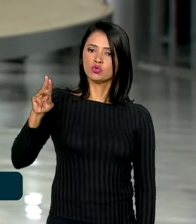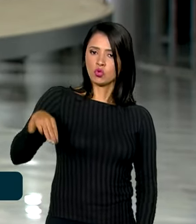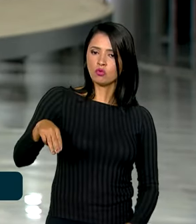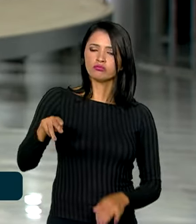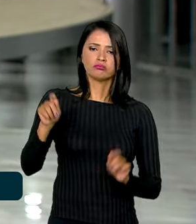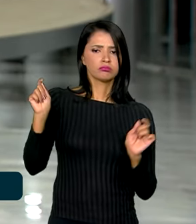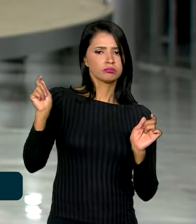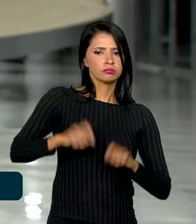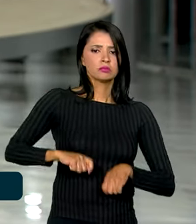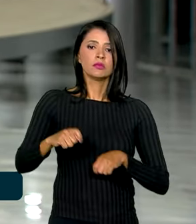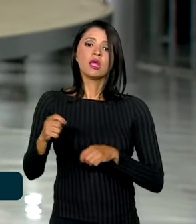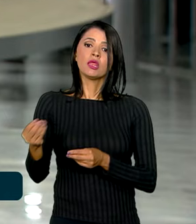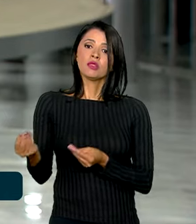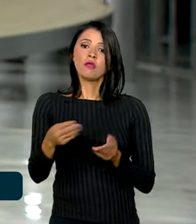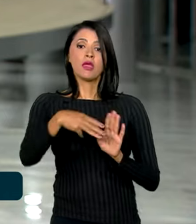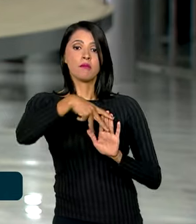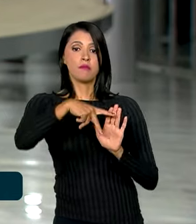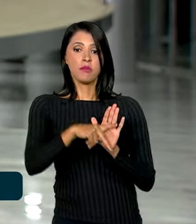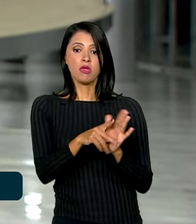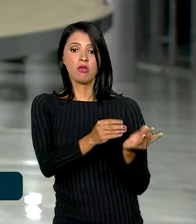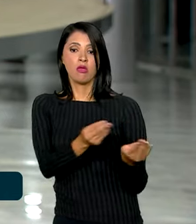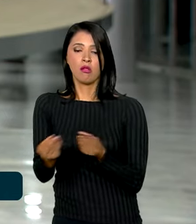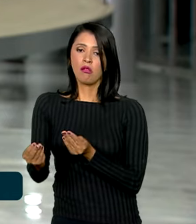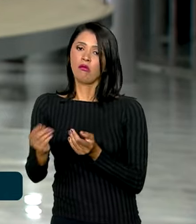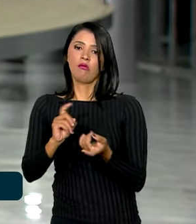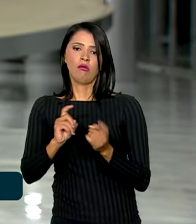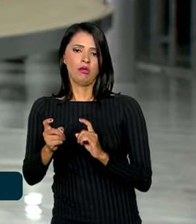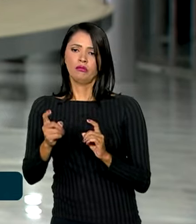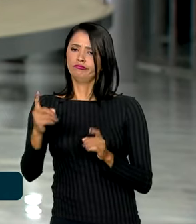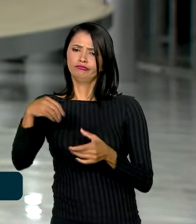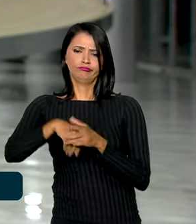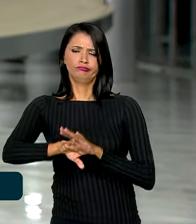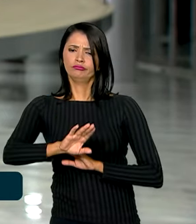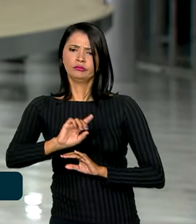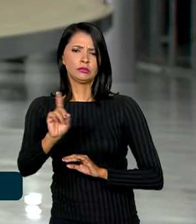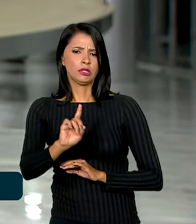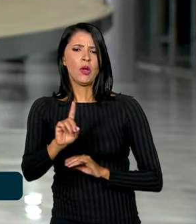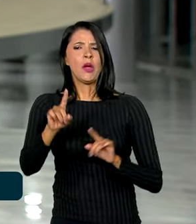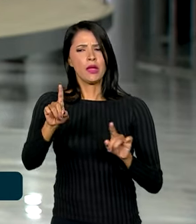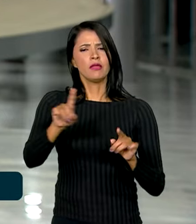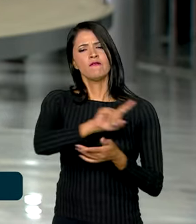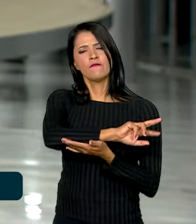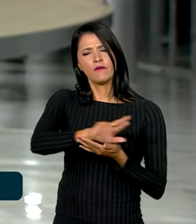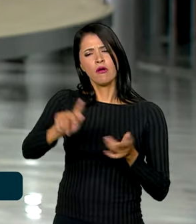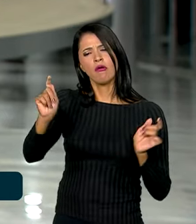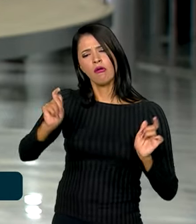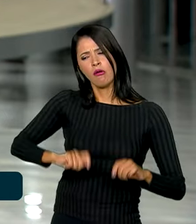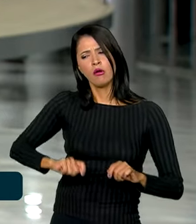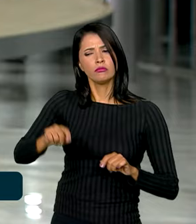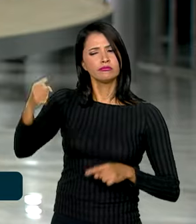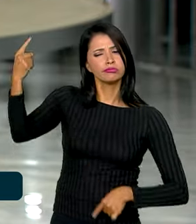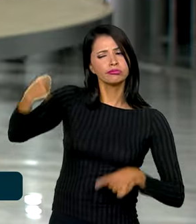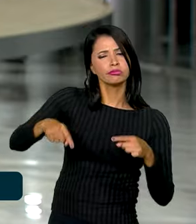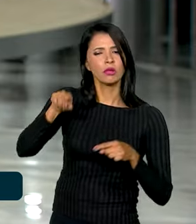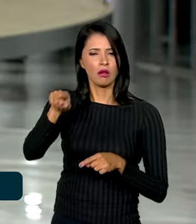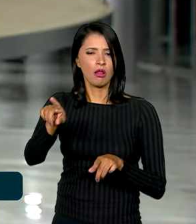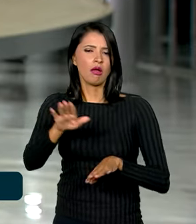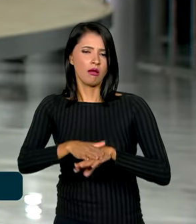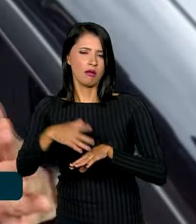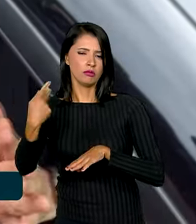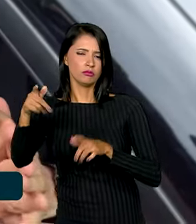de devolver a MP ao Executivo não está no radar e falou que há várias possibilidades sendo discutidas na mesa.